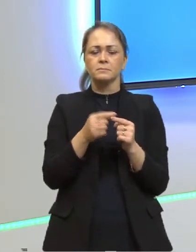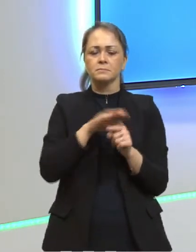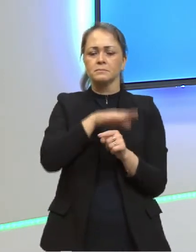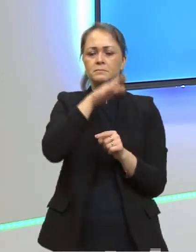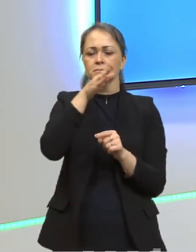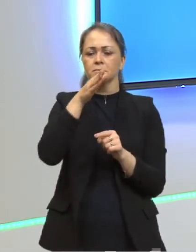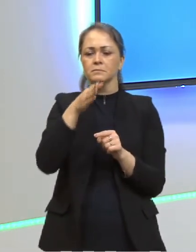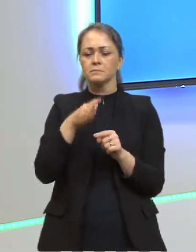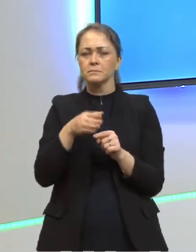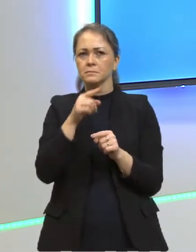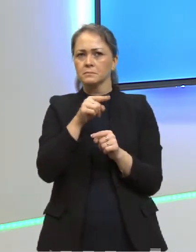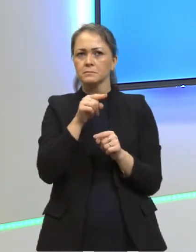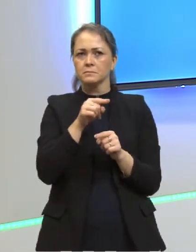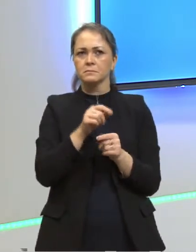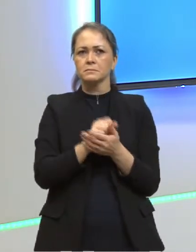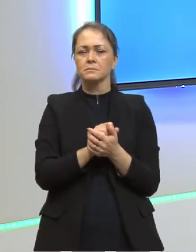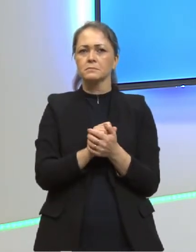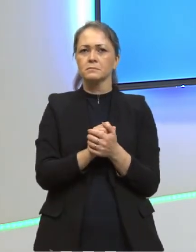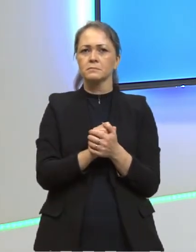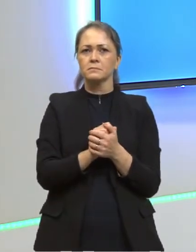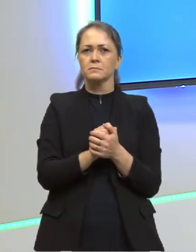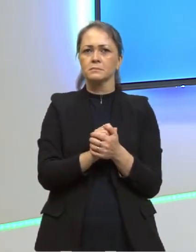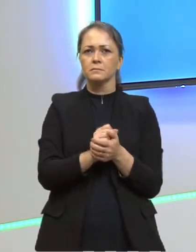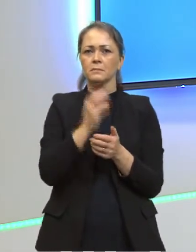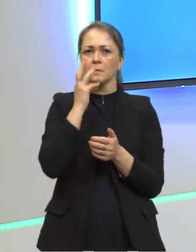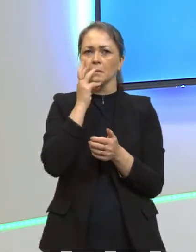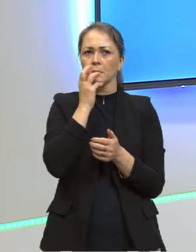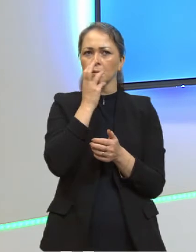aqui? por que Planck?